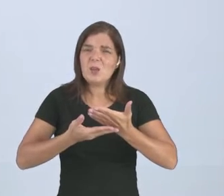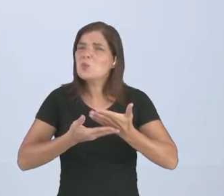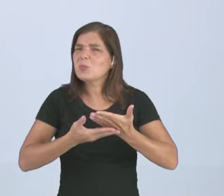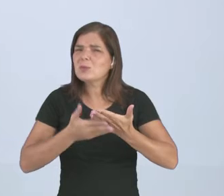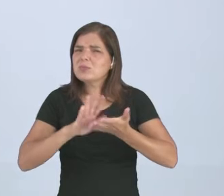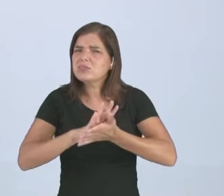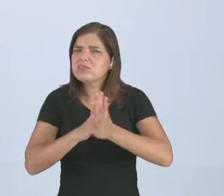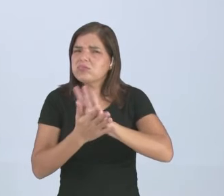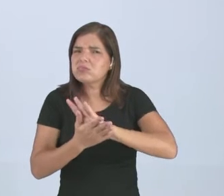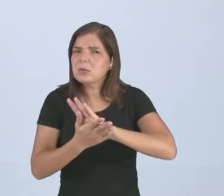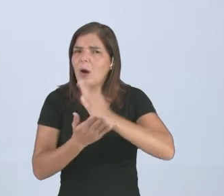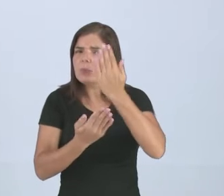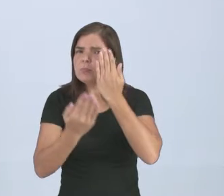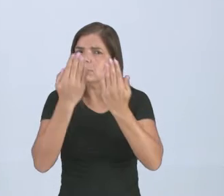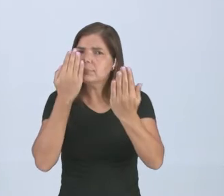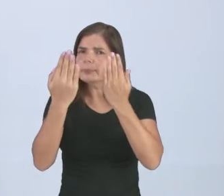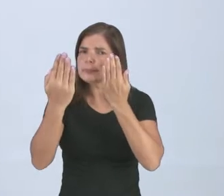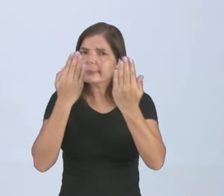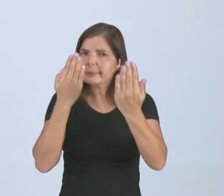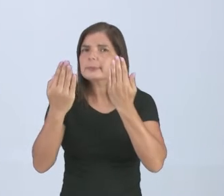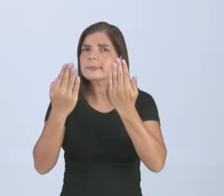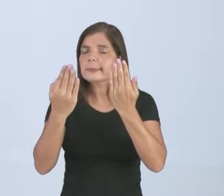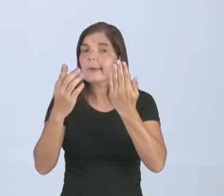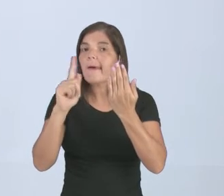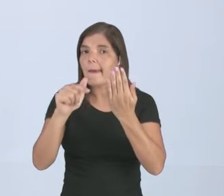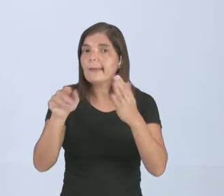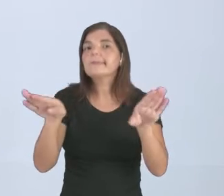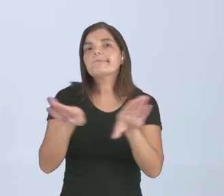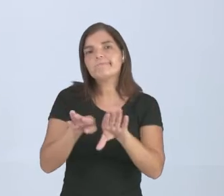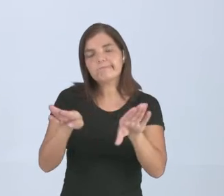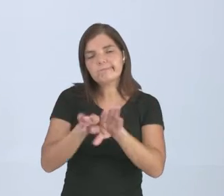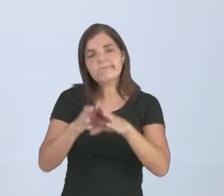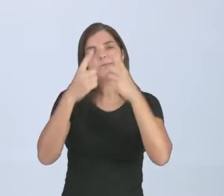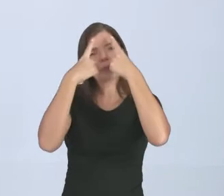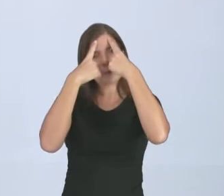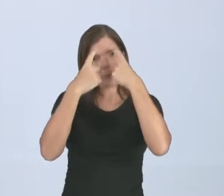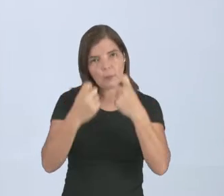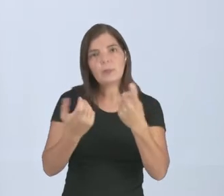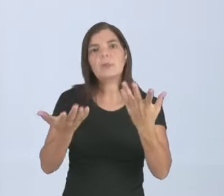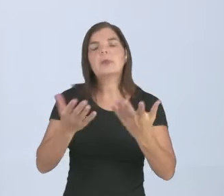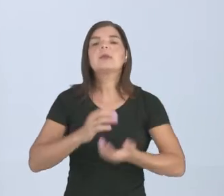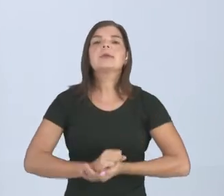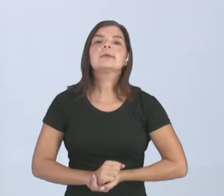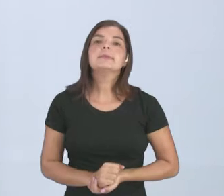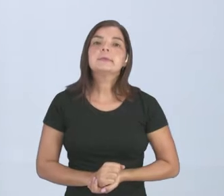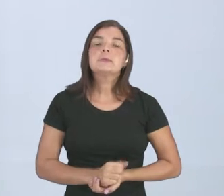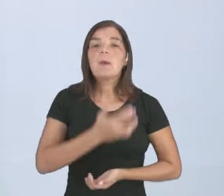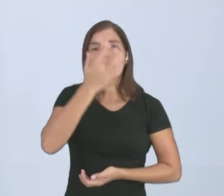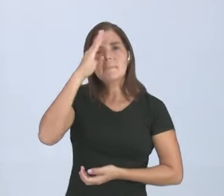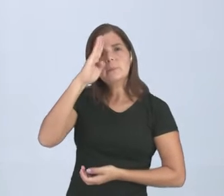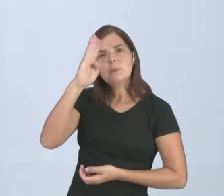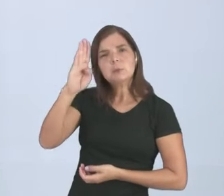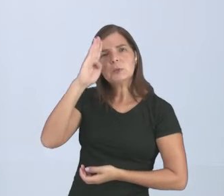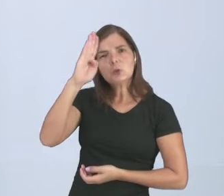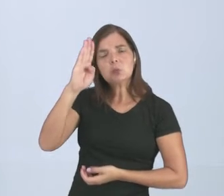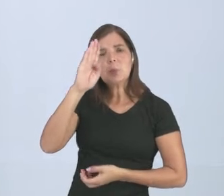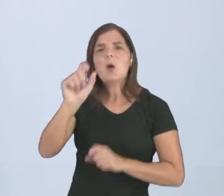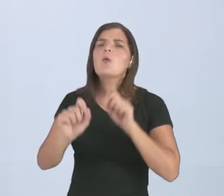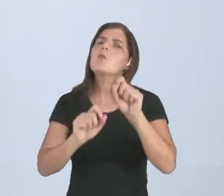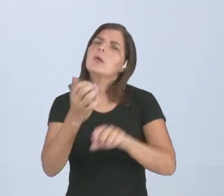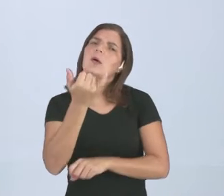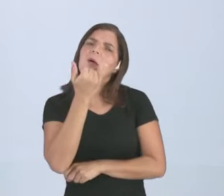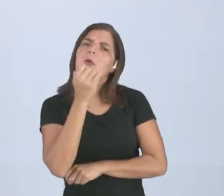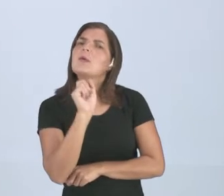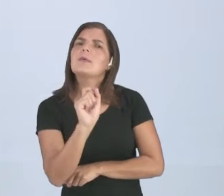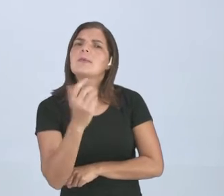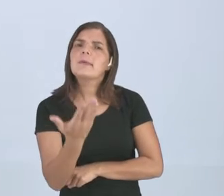a saúde mental dela, é uma forma de violência, né? E aí, a principal desculpa pra isso é